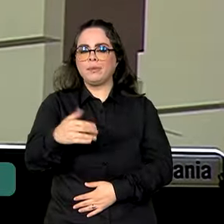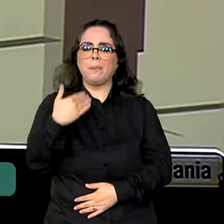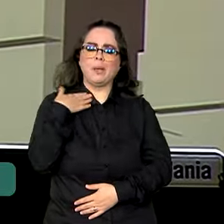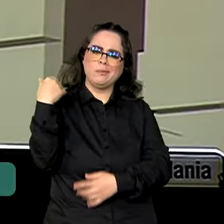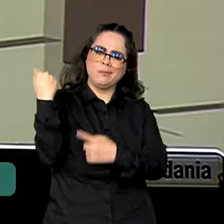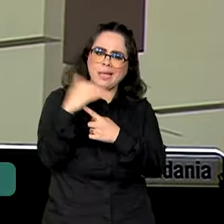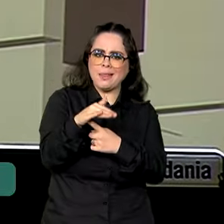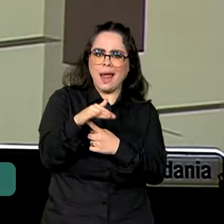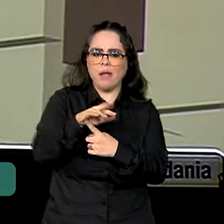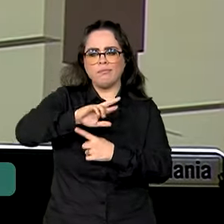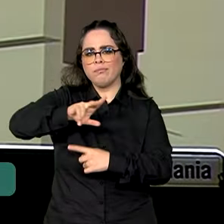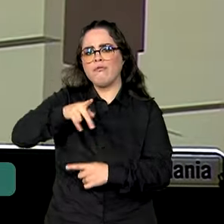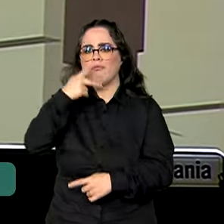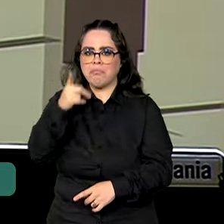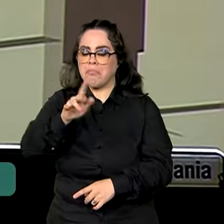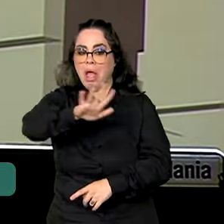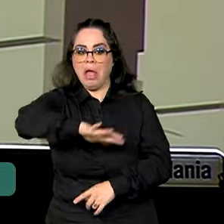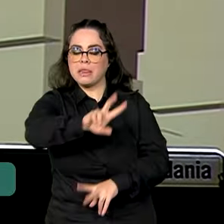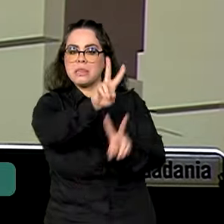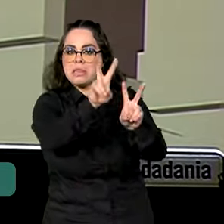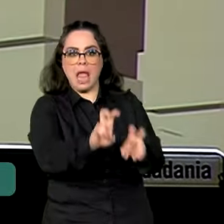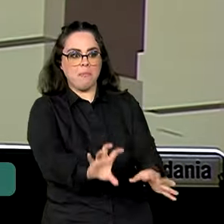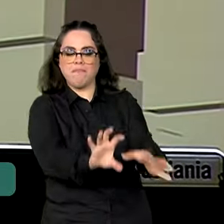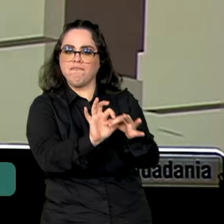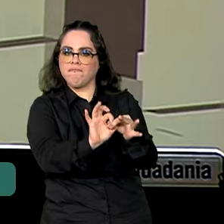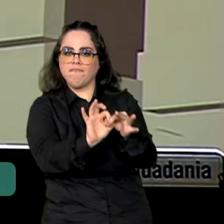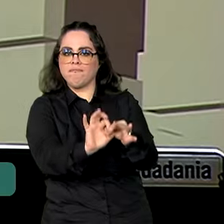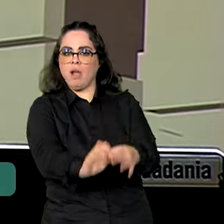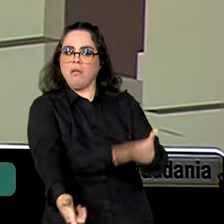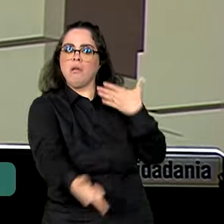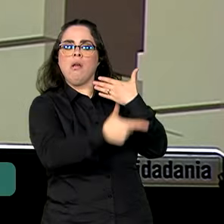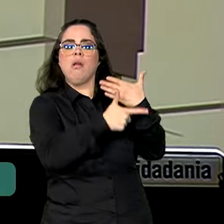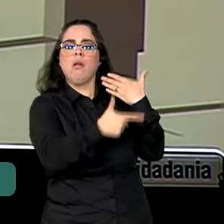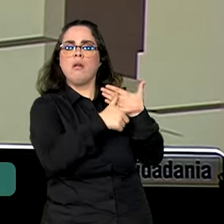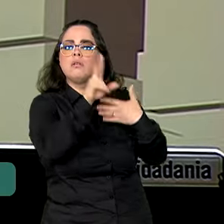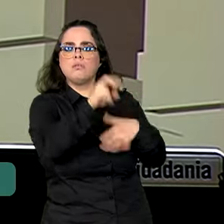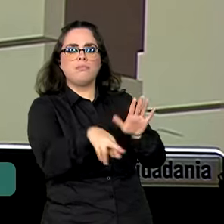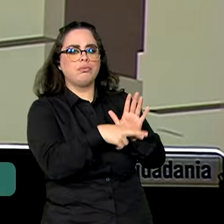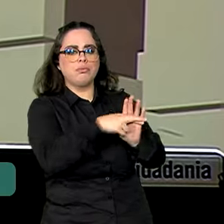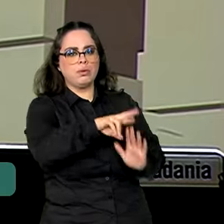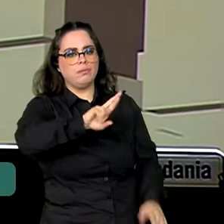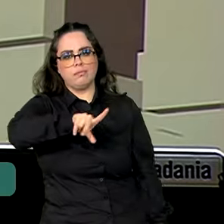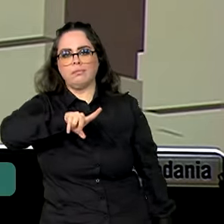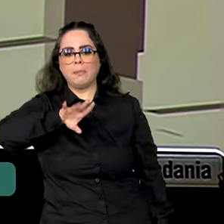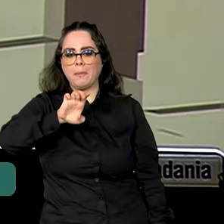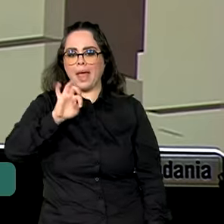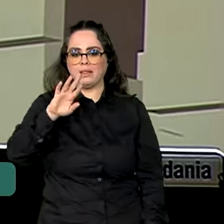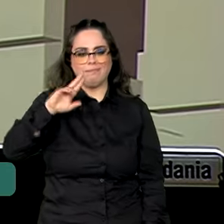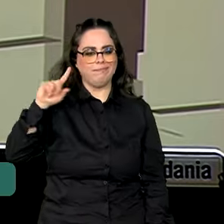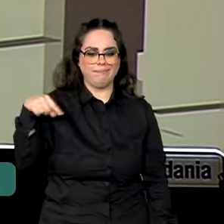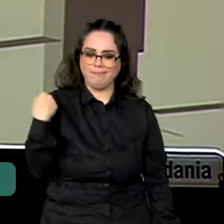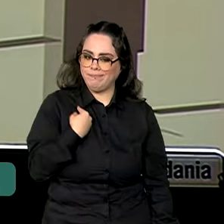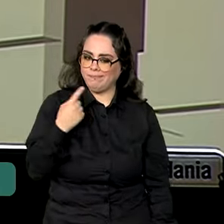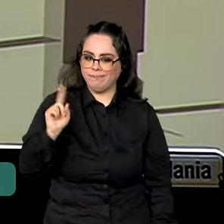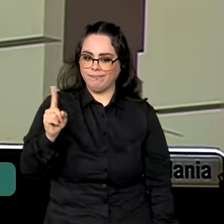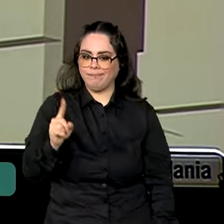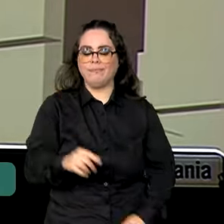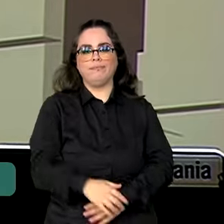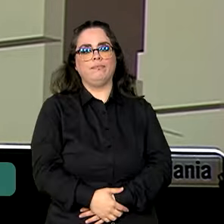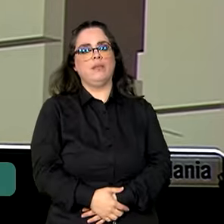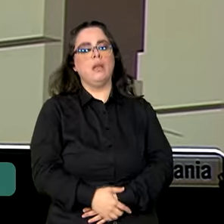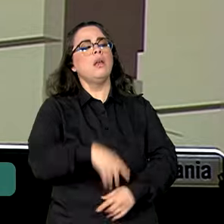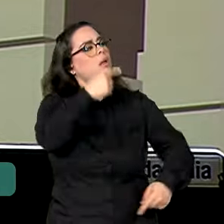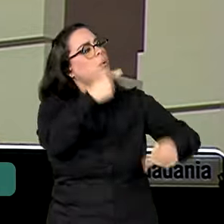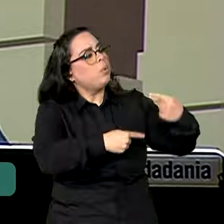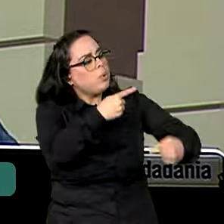versa ou não tem qualquer tipo de atribuição sobre a regulação de betas. Não é o papel do Banco Central. A